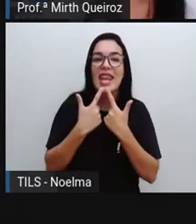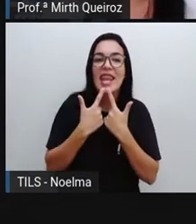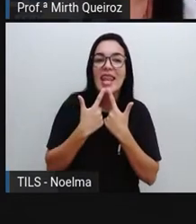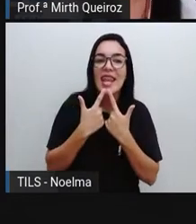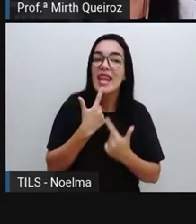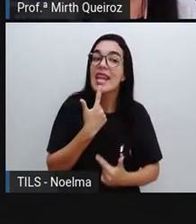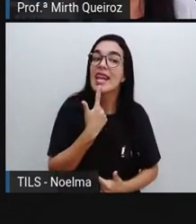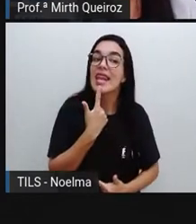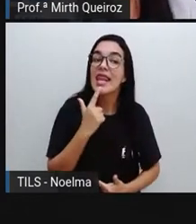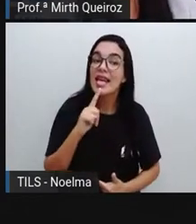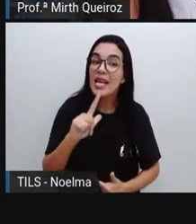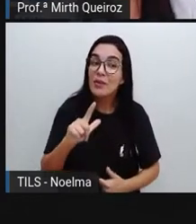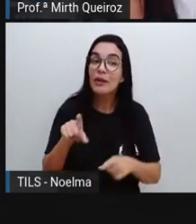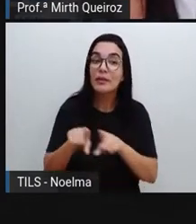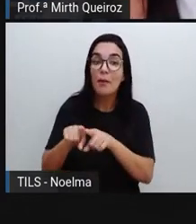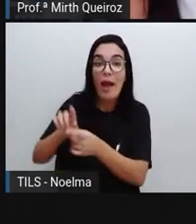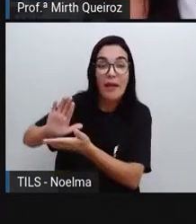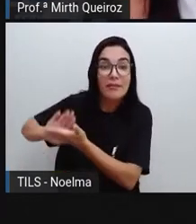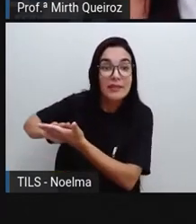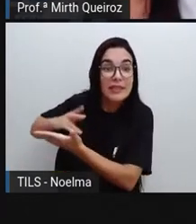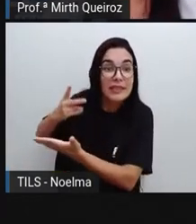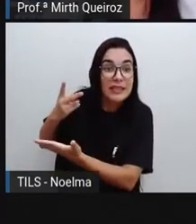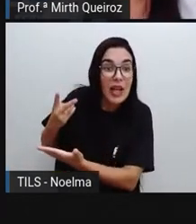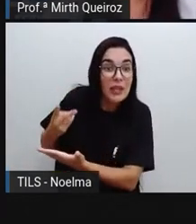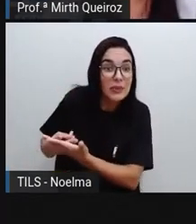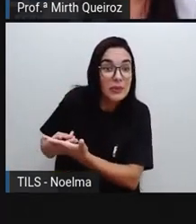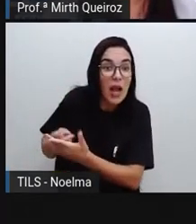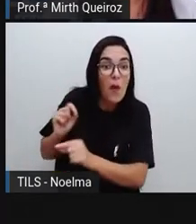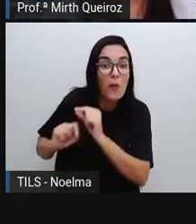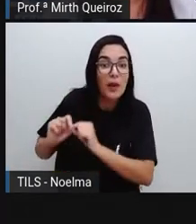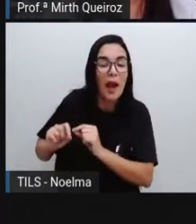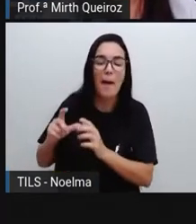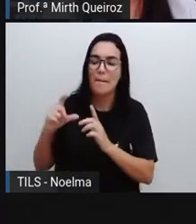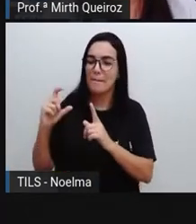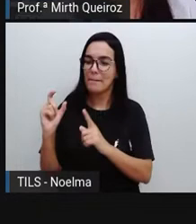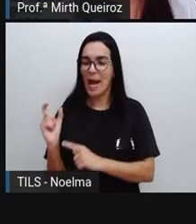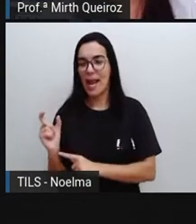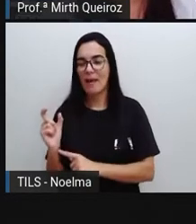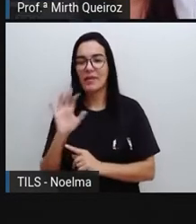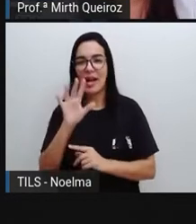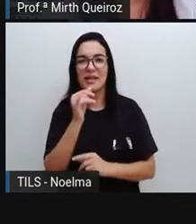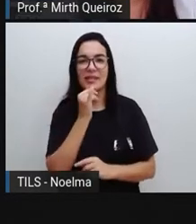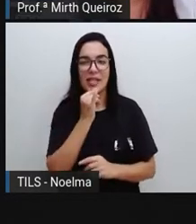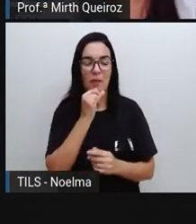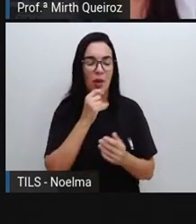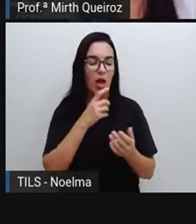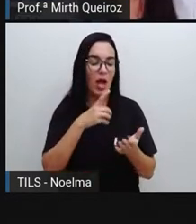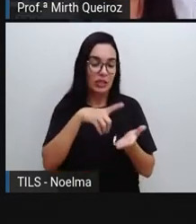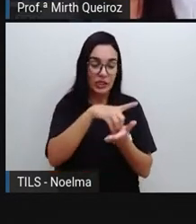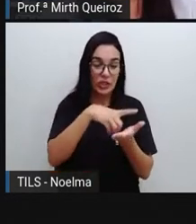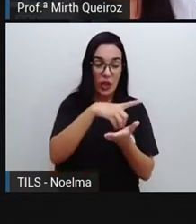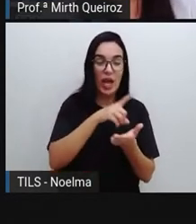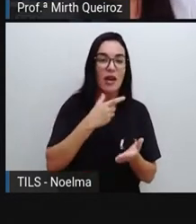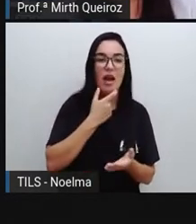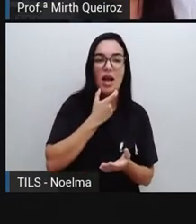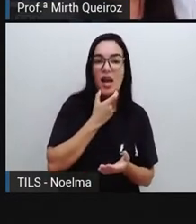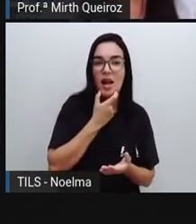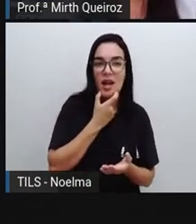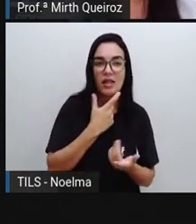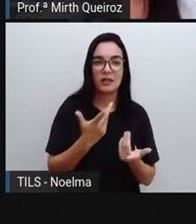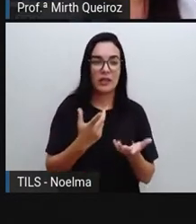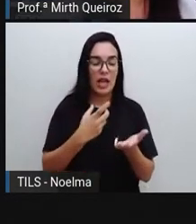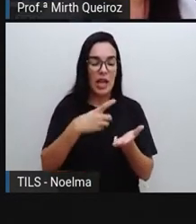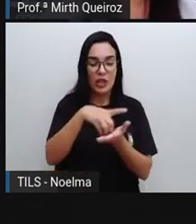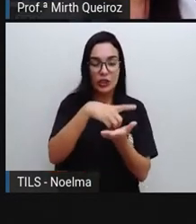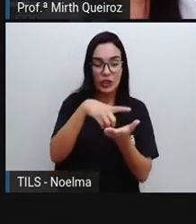também traduzir aquela palavra. Por exemplo, o dicionário de inglês, o dicionário de espanhol. Quando a gente quer saber o significado